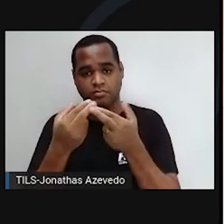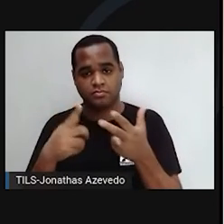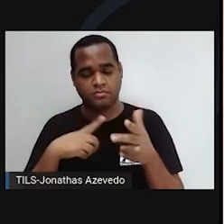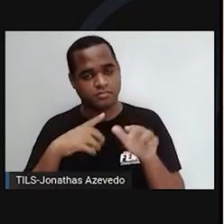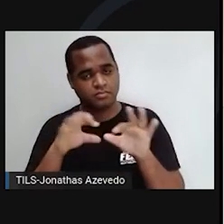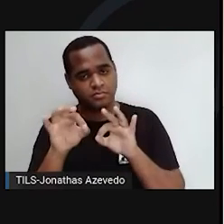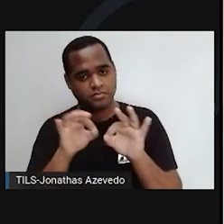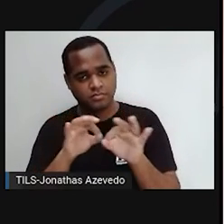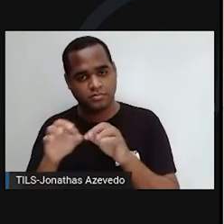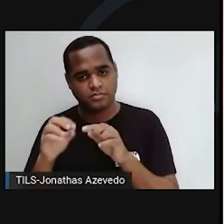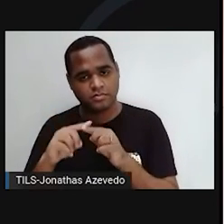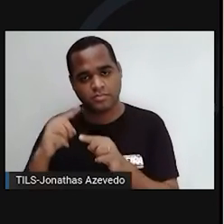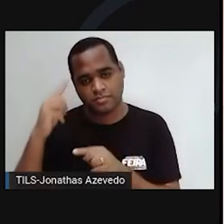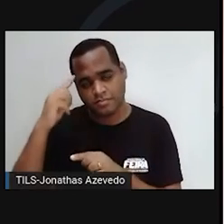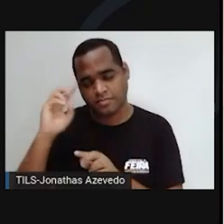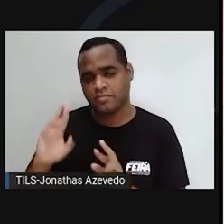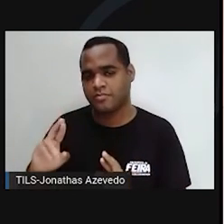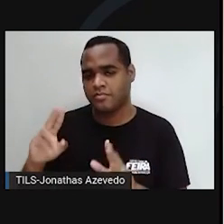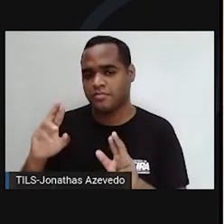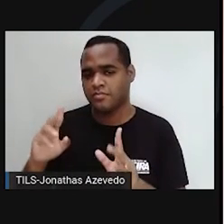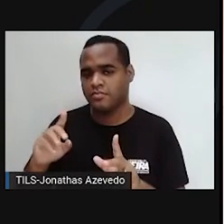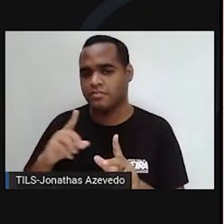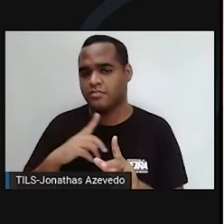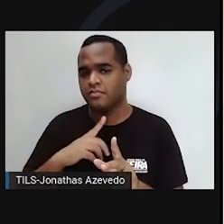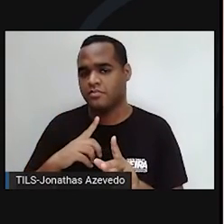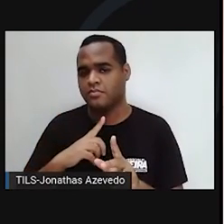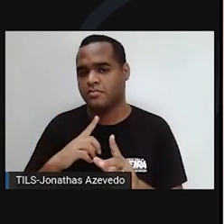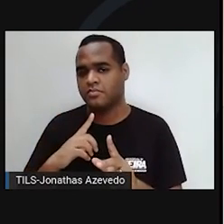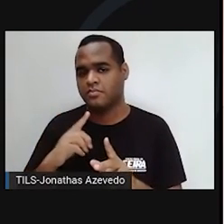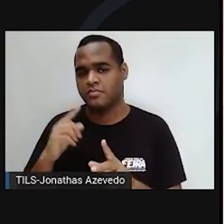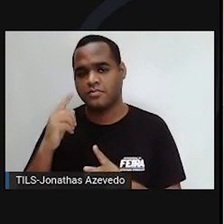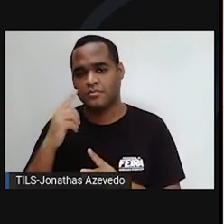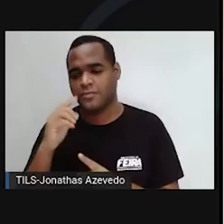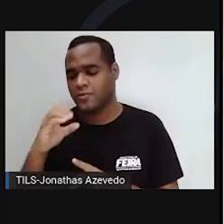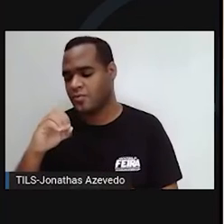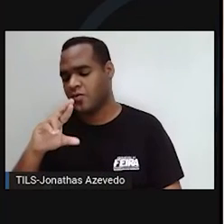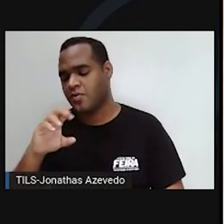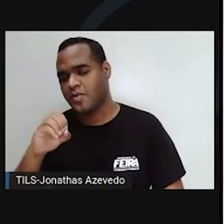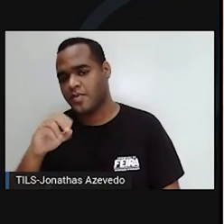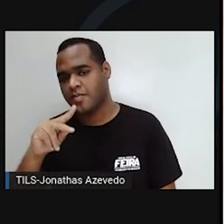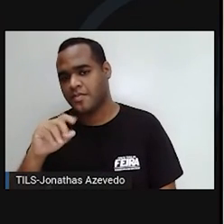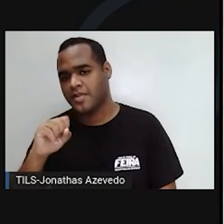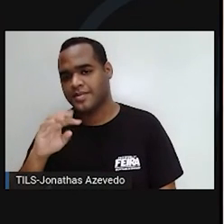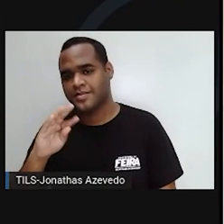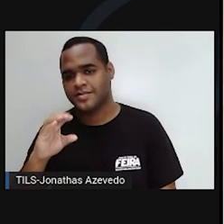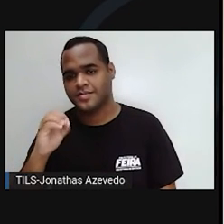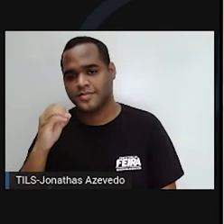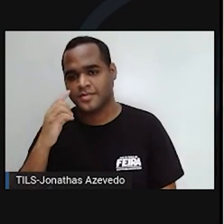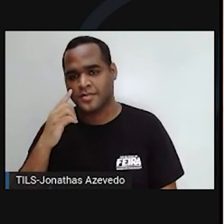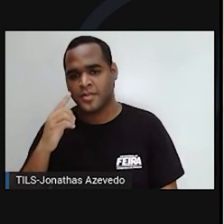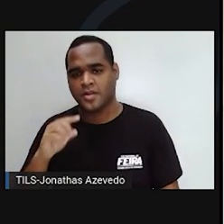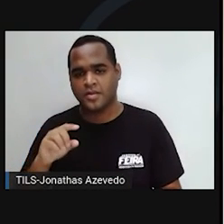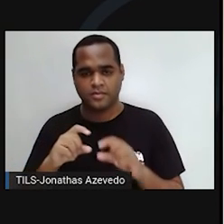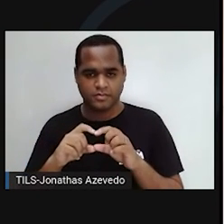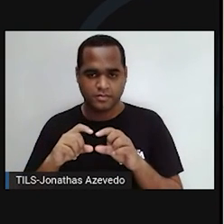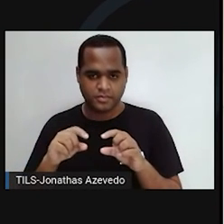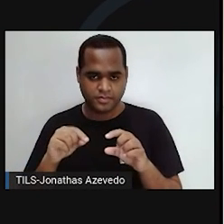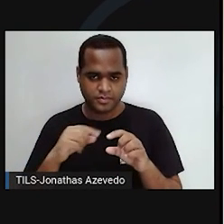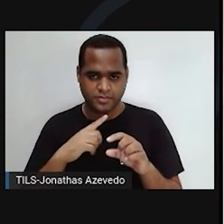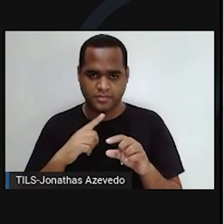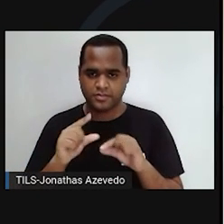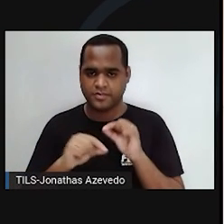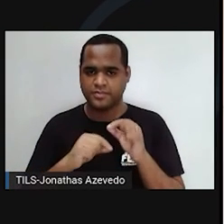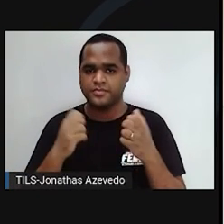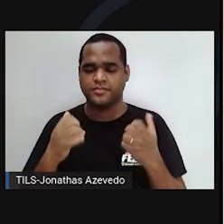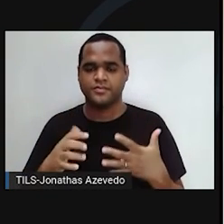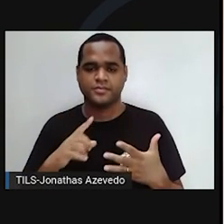celulose. Outra diferença. Ela tem os cloroplastos. E plastos, ou seja, uma organela, no